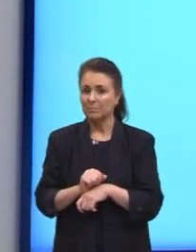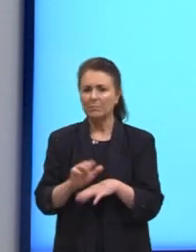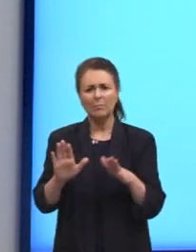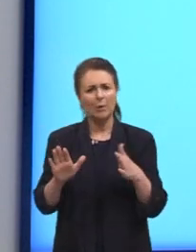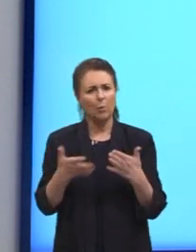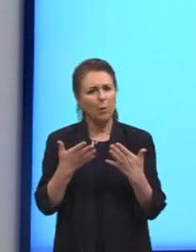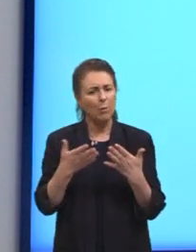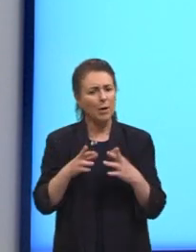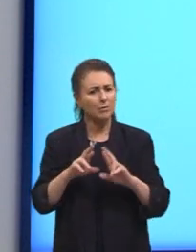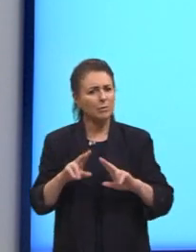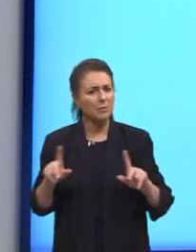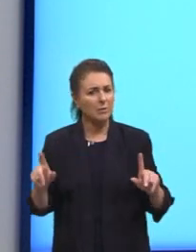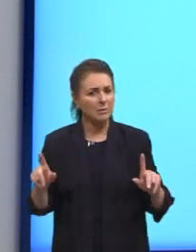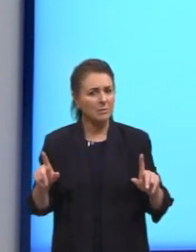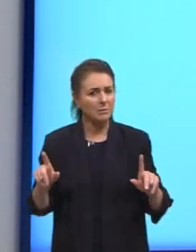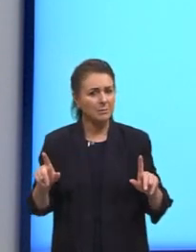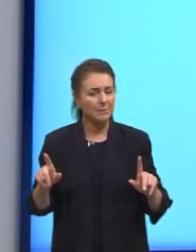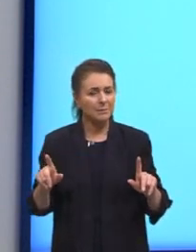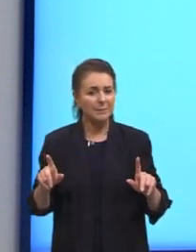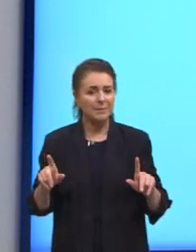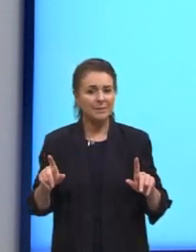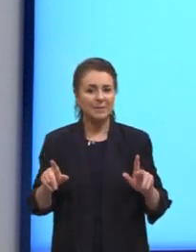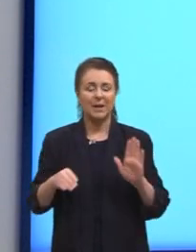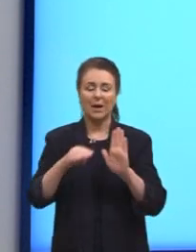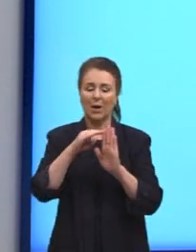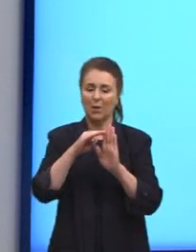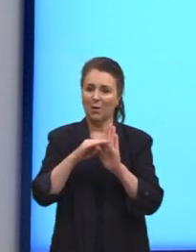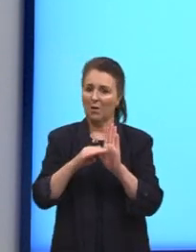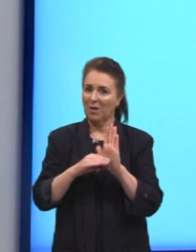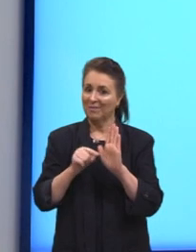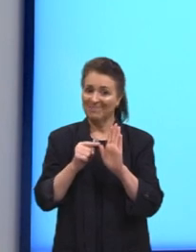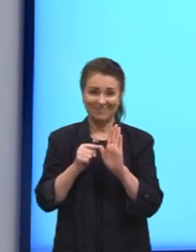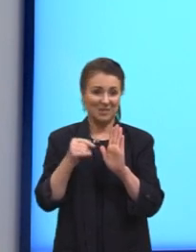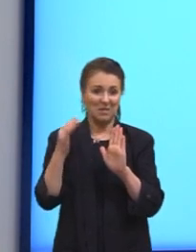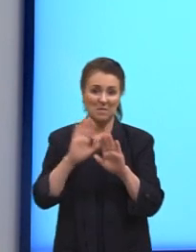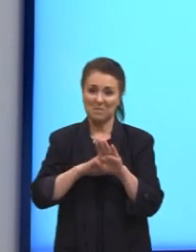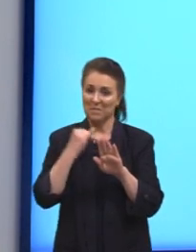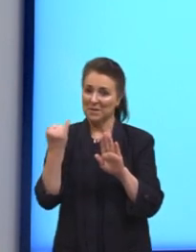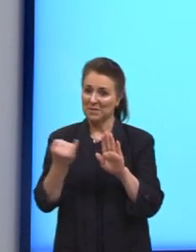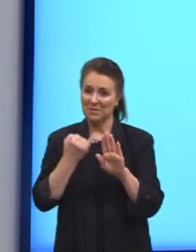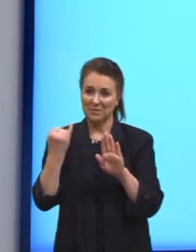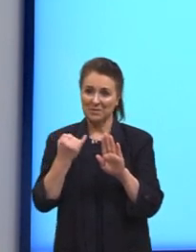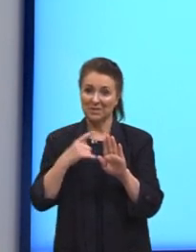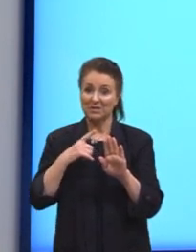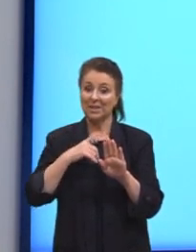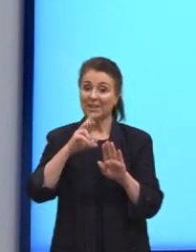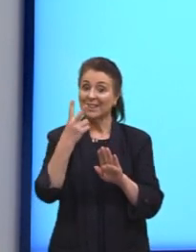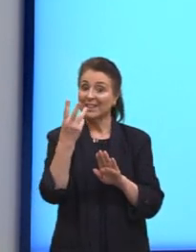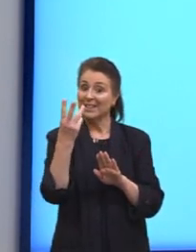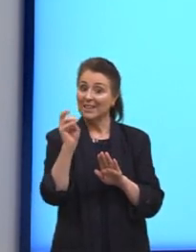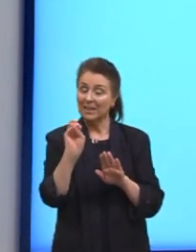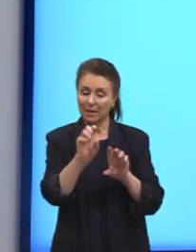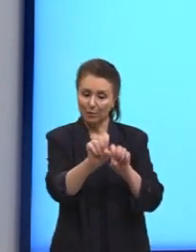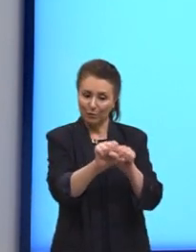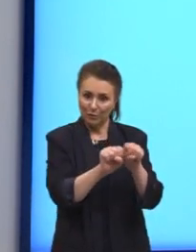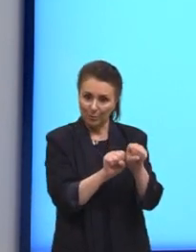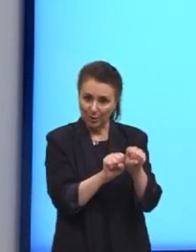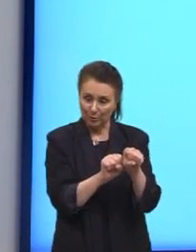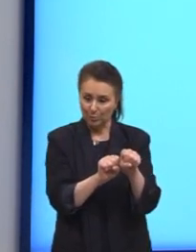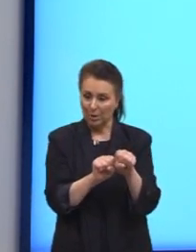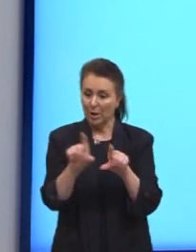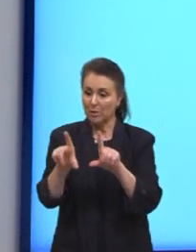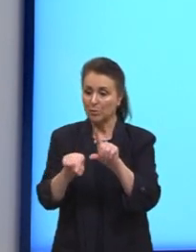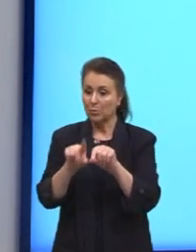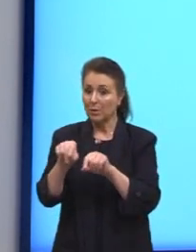diferença do arranjo mesmo? Aqui a ordem não importa, né? Eu tenho 30 formandos, eu vou escolher dois